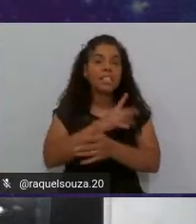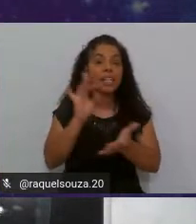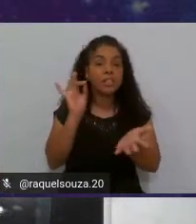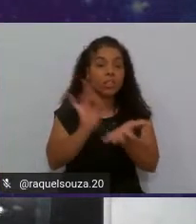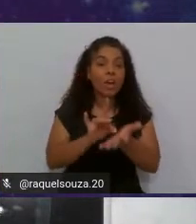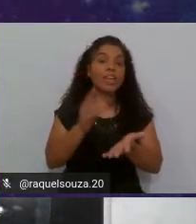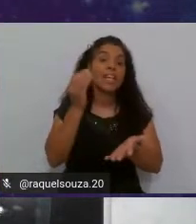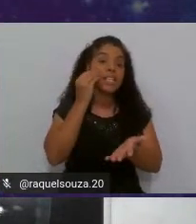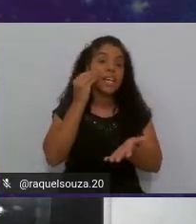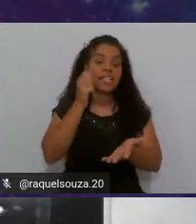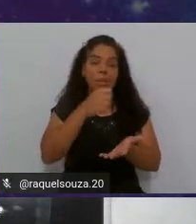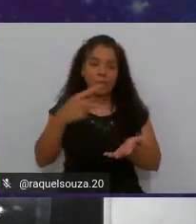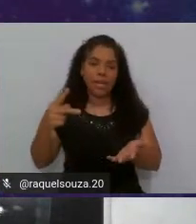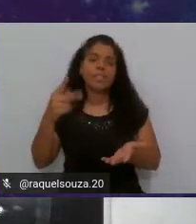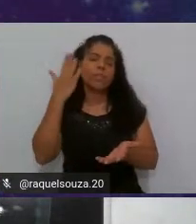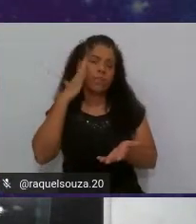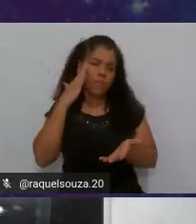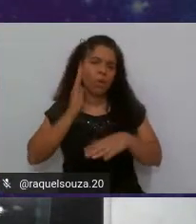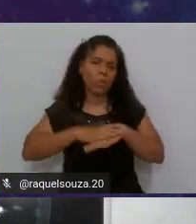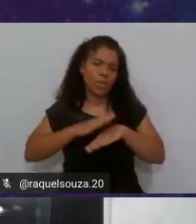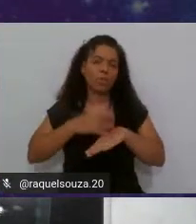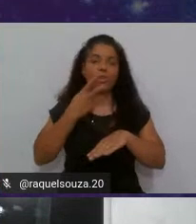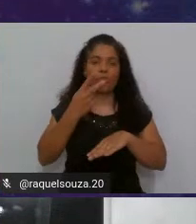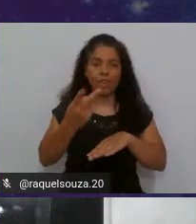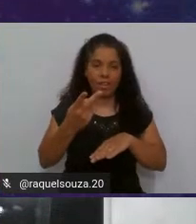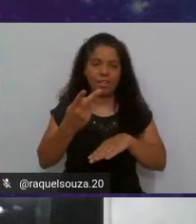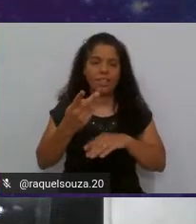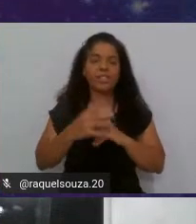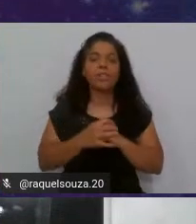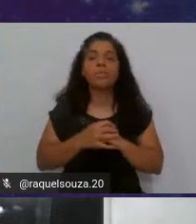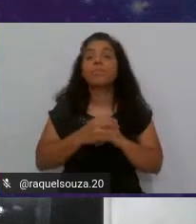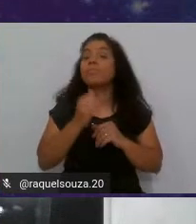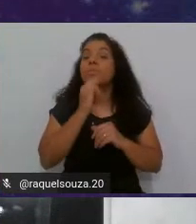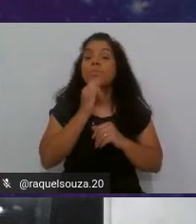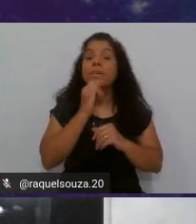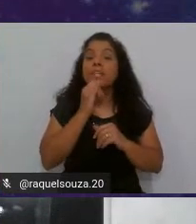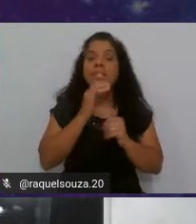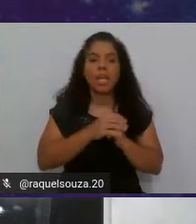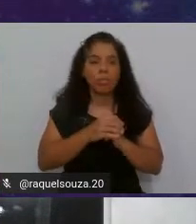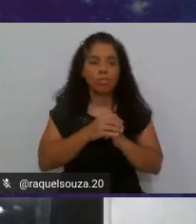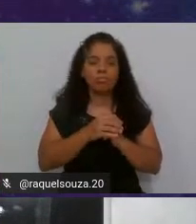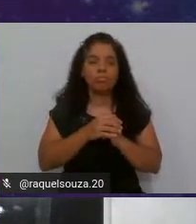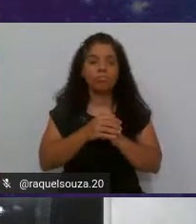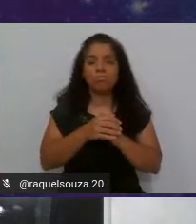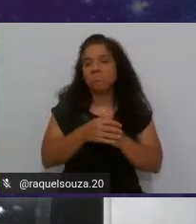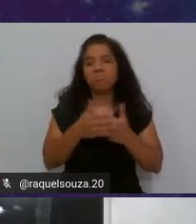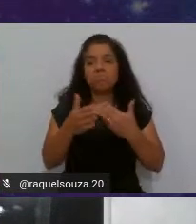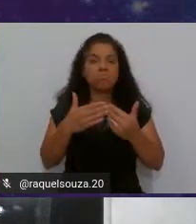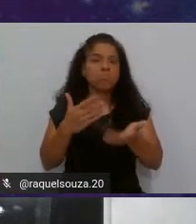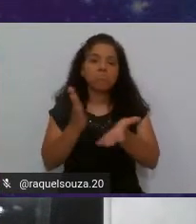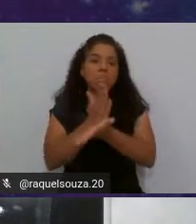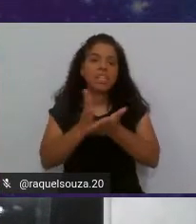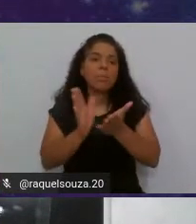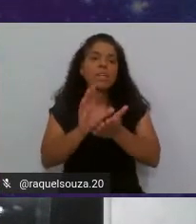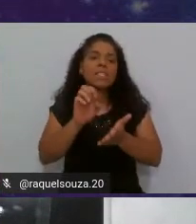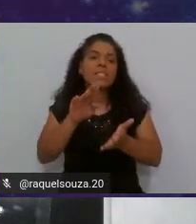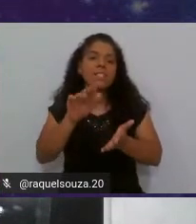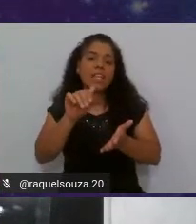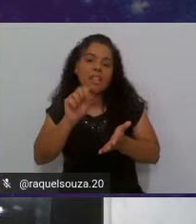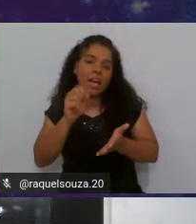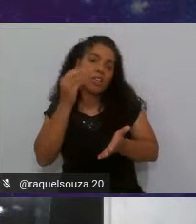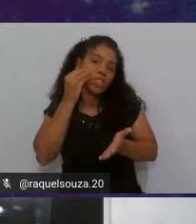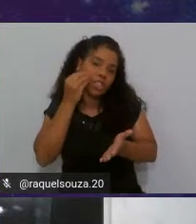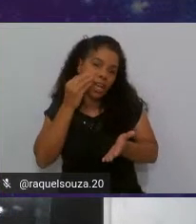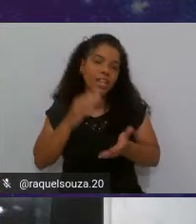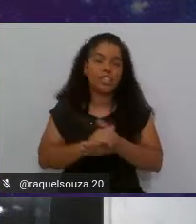testa a aplicação vai entender o que eu estou falando, por exemplo, determinado cenário de teste, eu tinha que